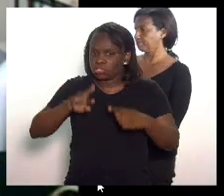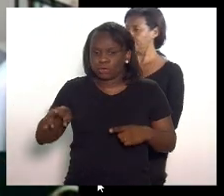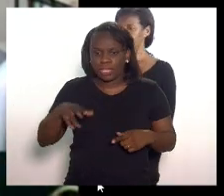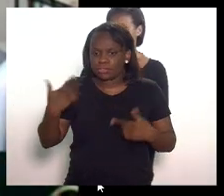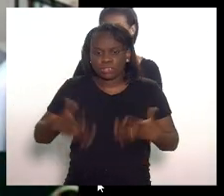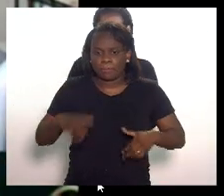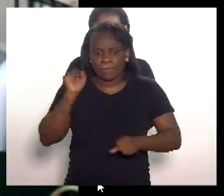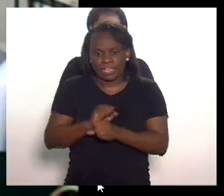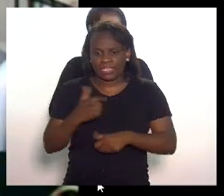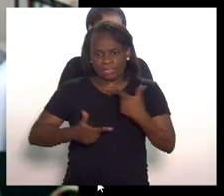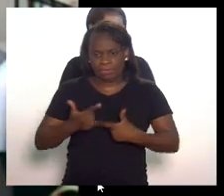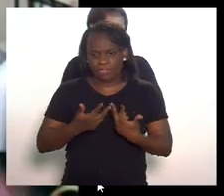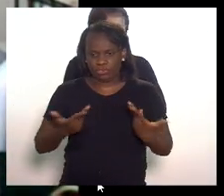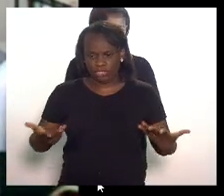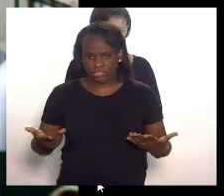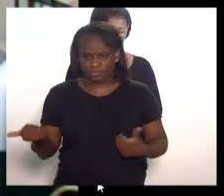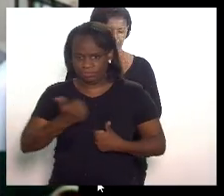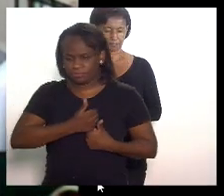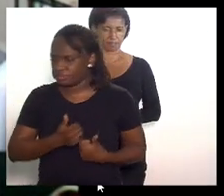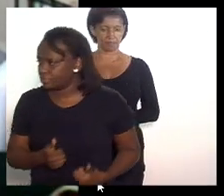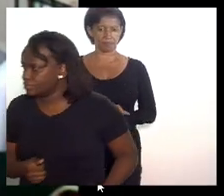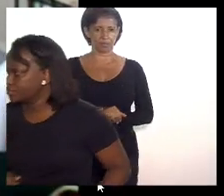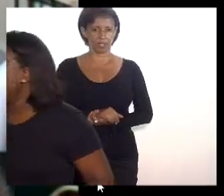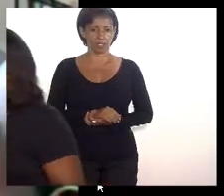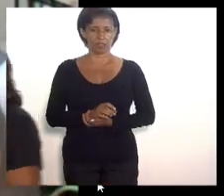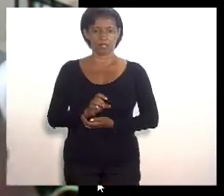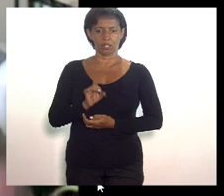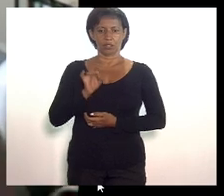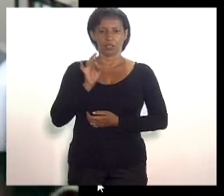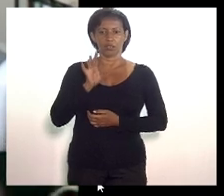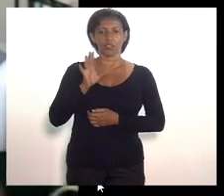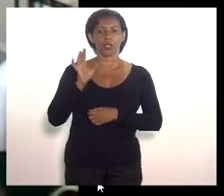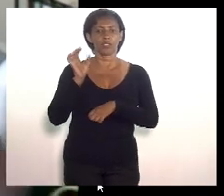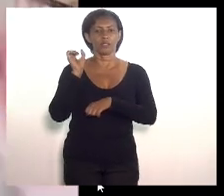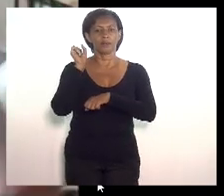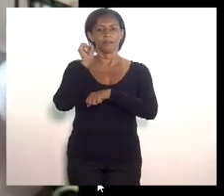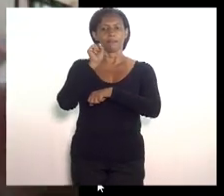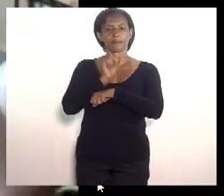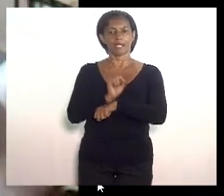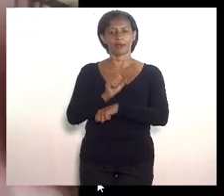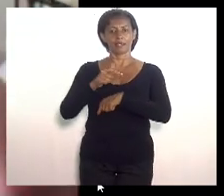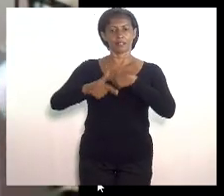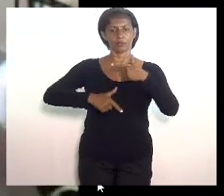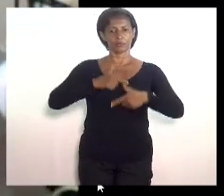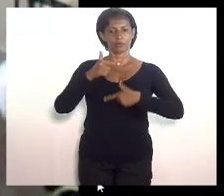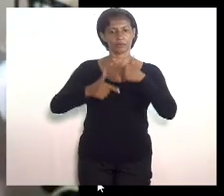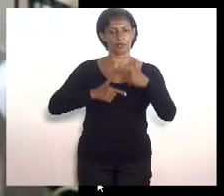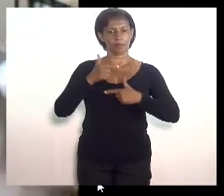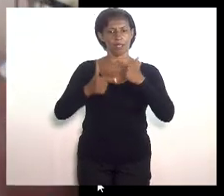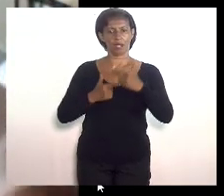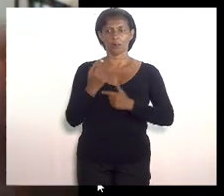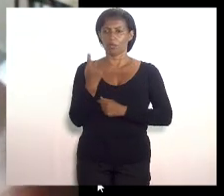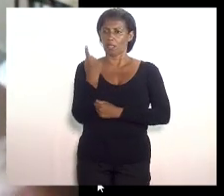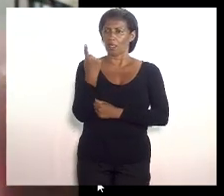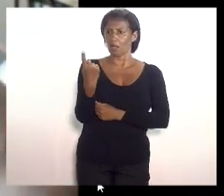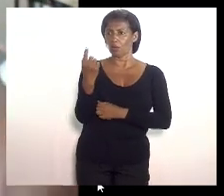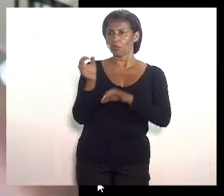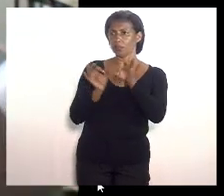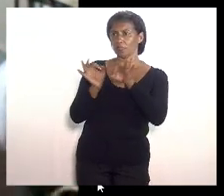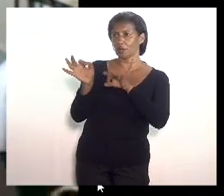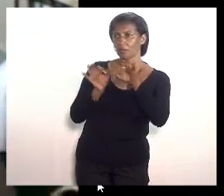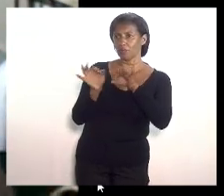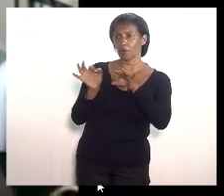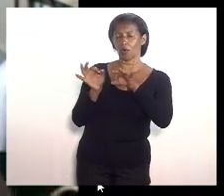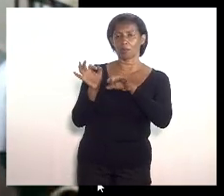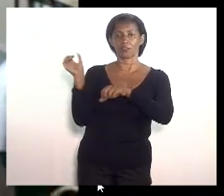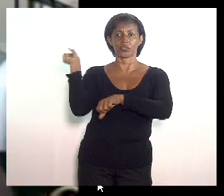nenhuma atividade só que parar as atividades é a única forma de conter o vírus porque o presidente da república dificultou o acesso à